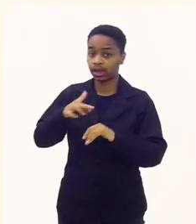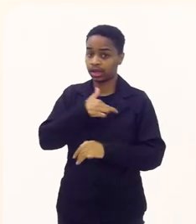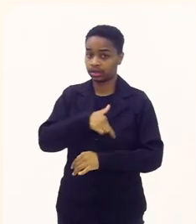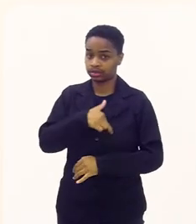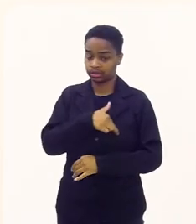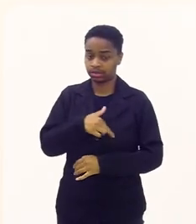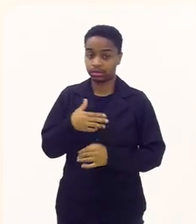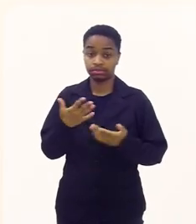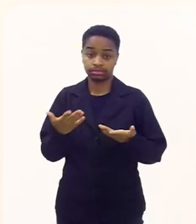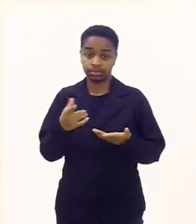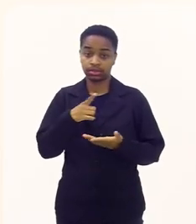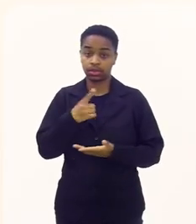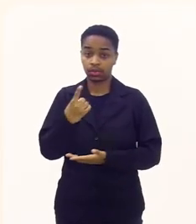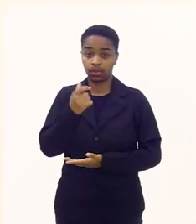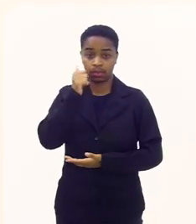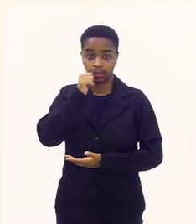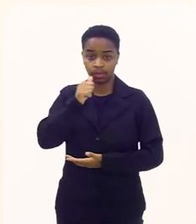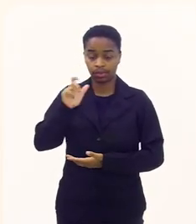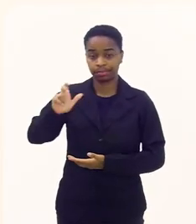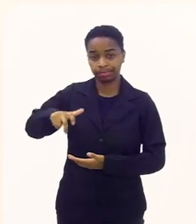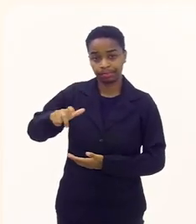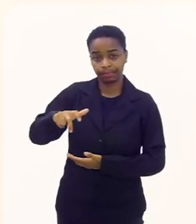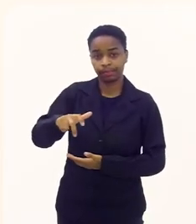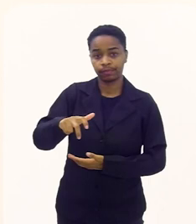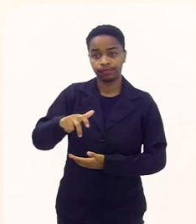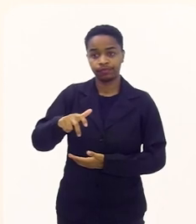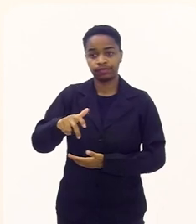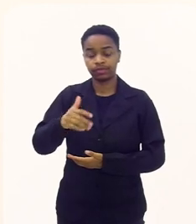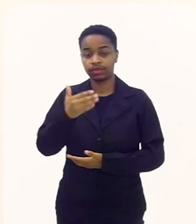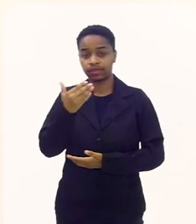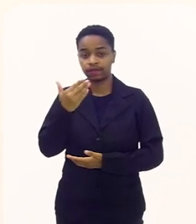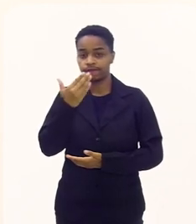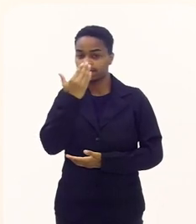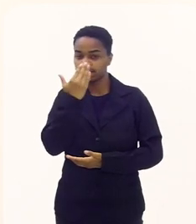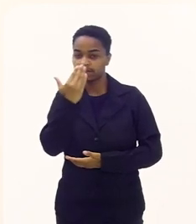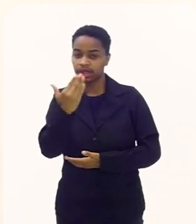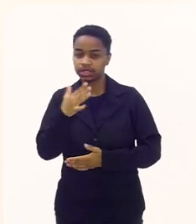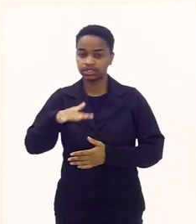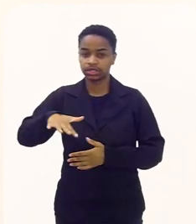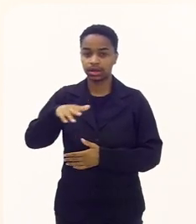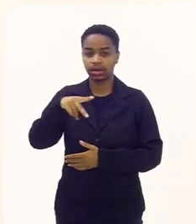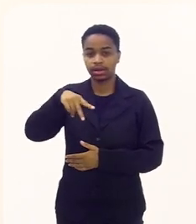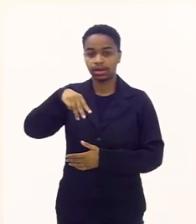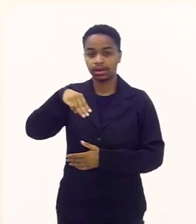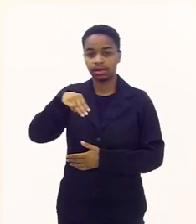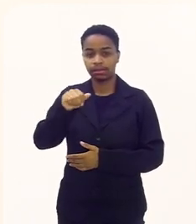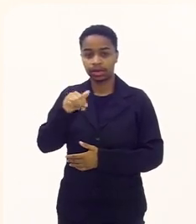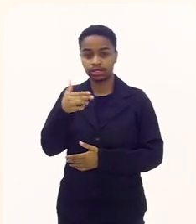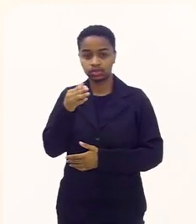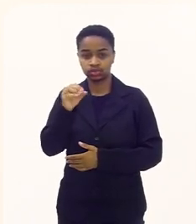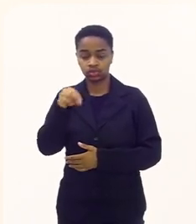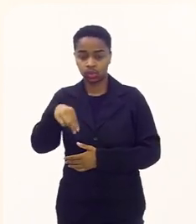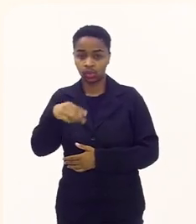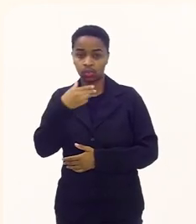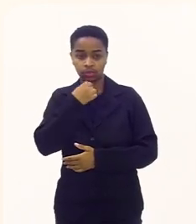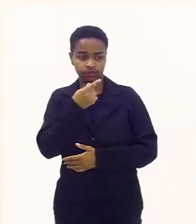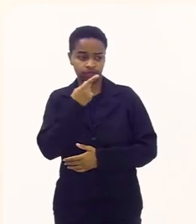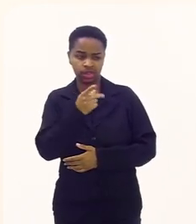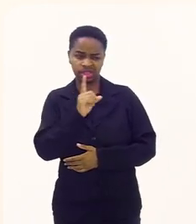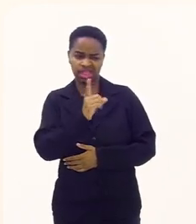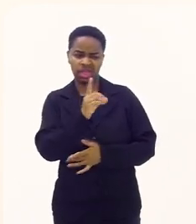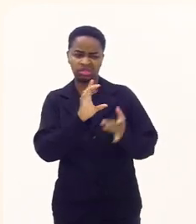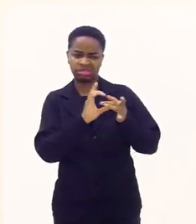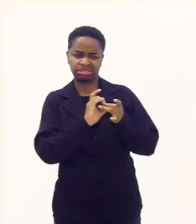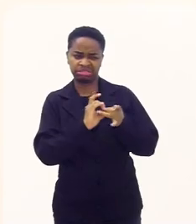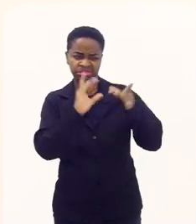não é religião e aí uma senhora passou na porta da loja do stand maçônico e aí o rapaz falou